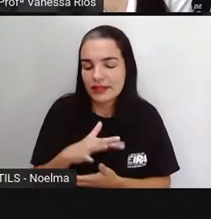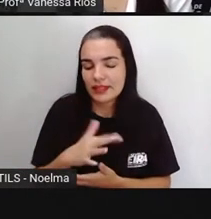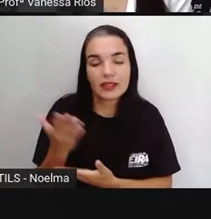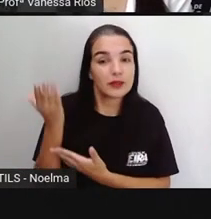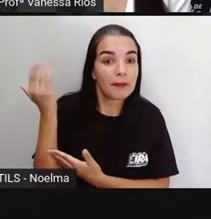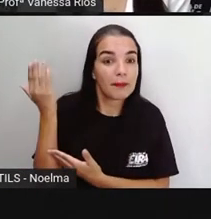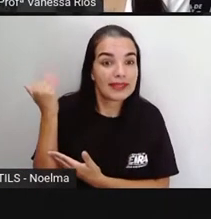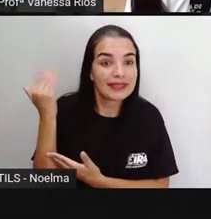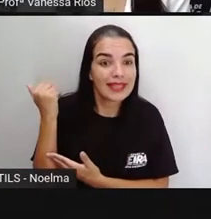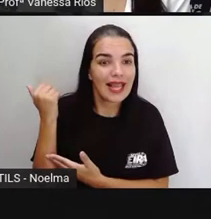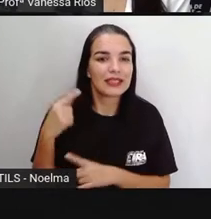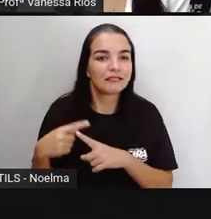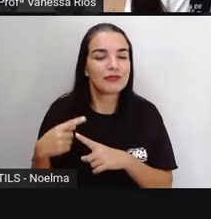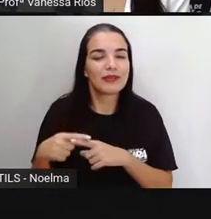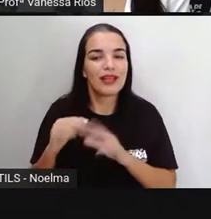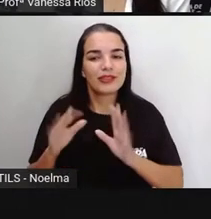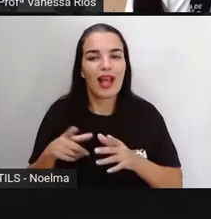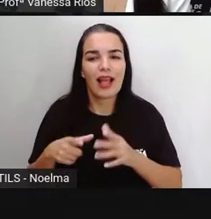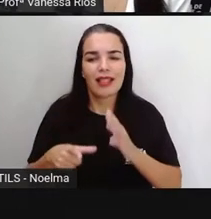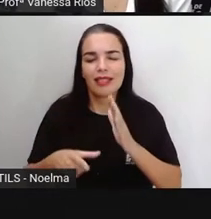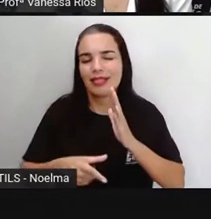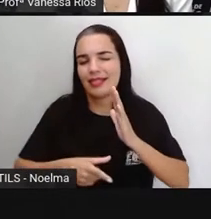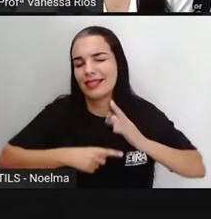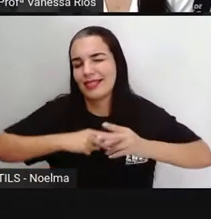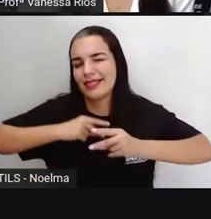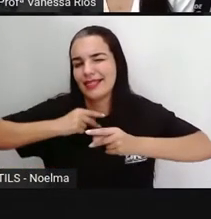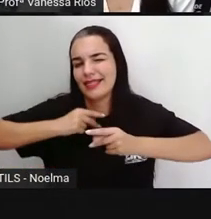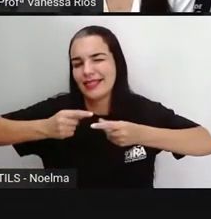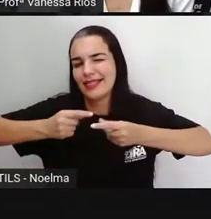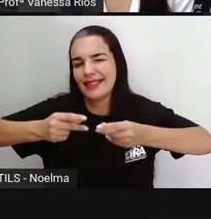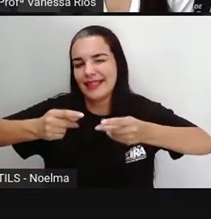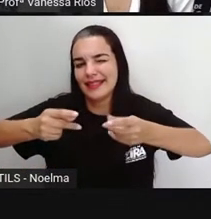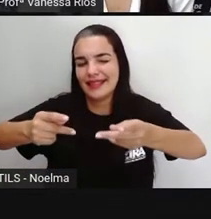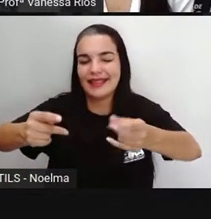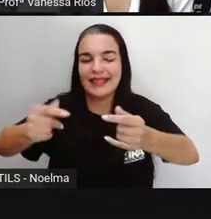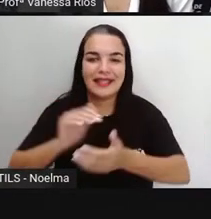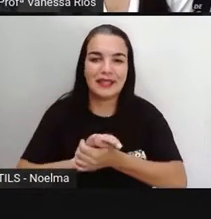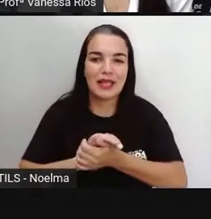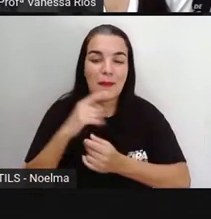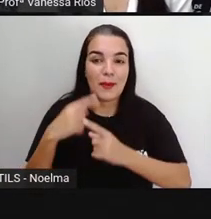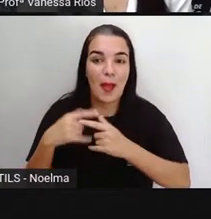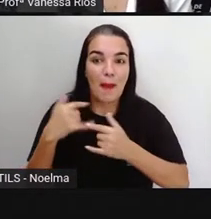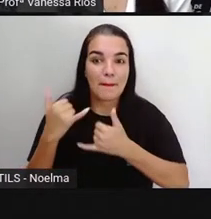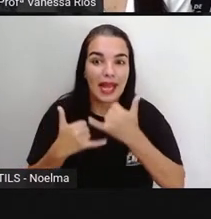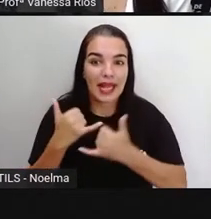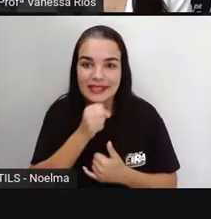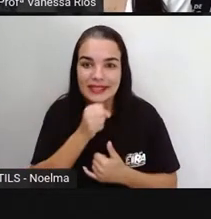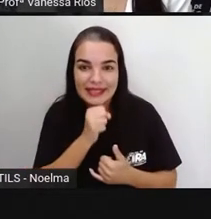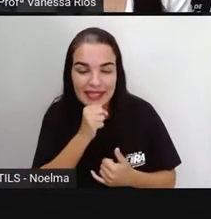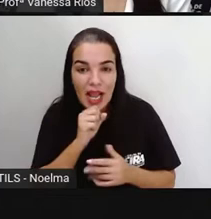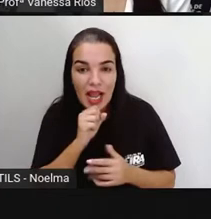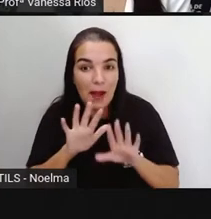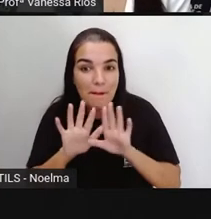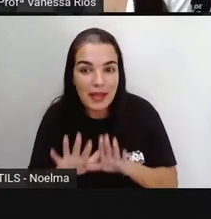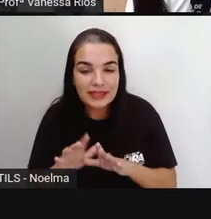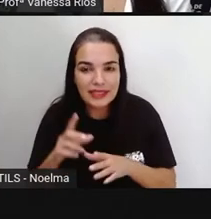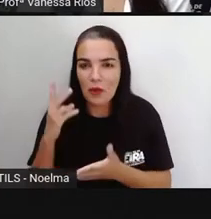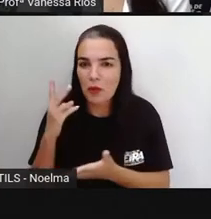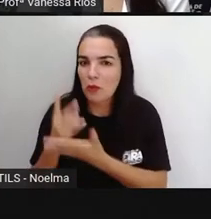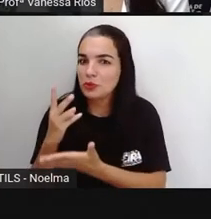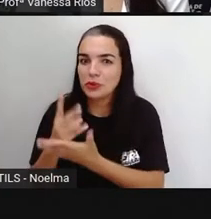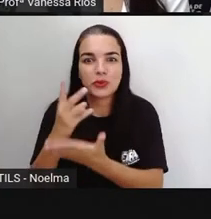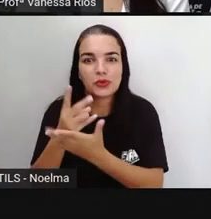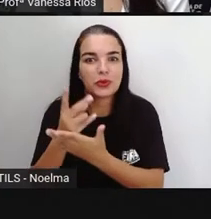ultrapassaram aí os limites do tempo. Brincadeiras antigas e que mesmo com os anos se passando, com as